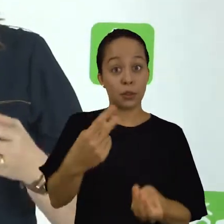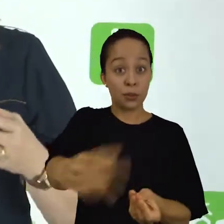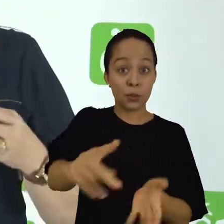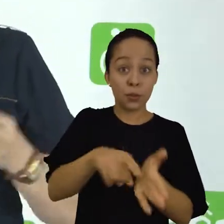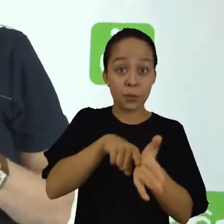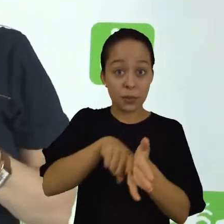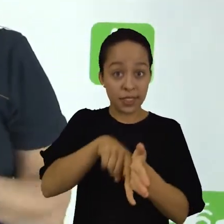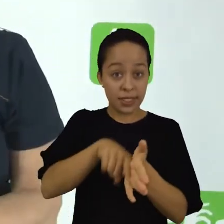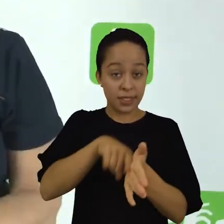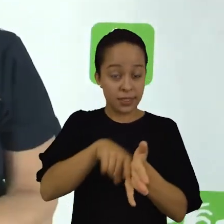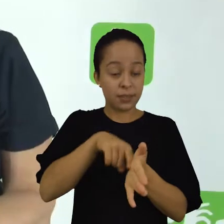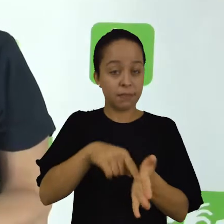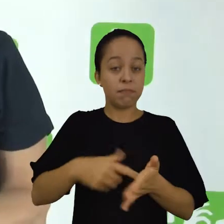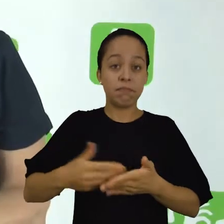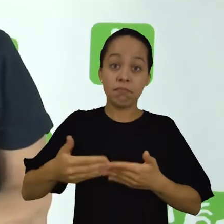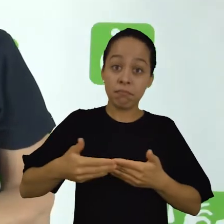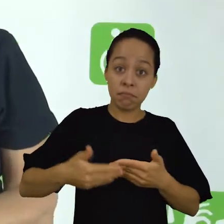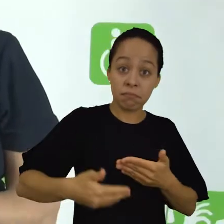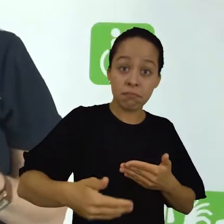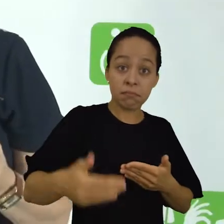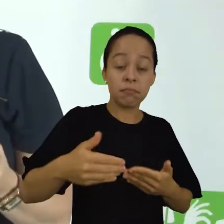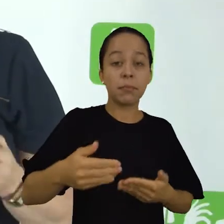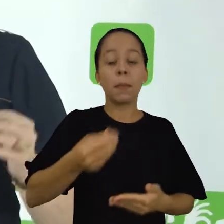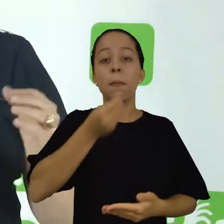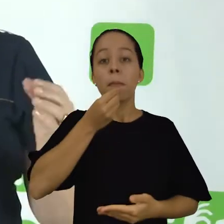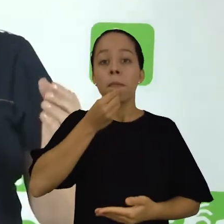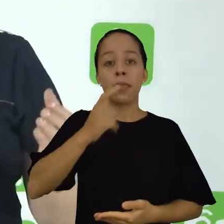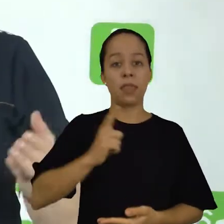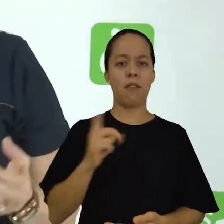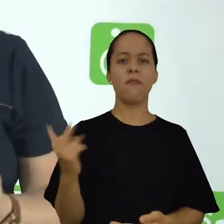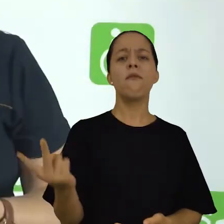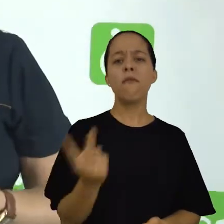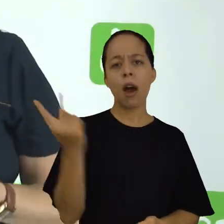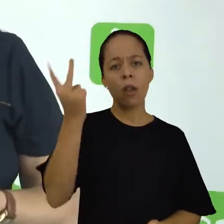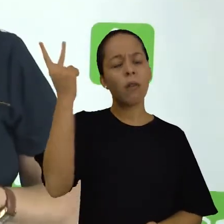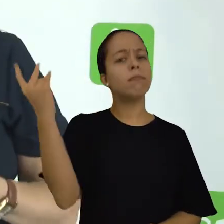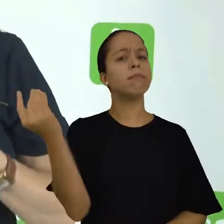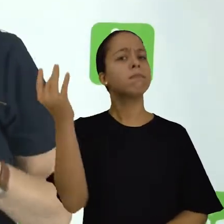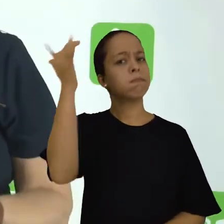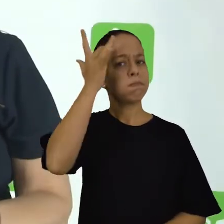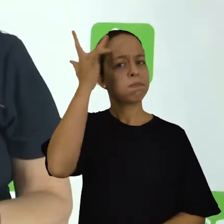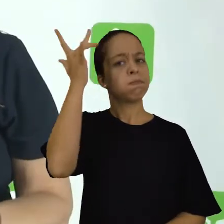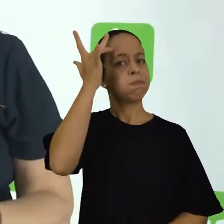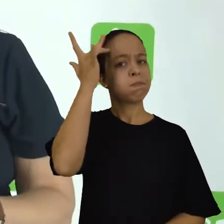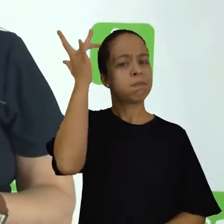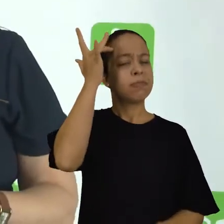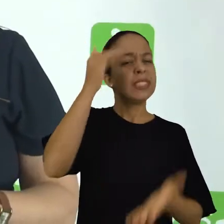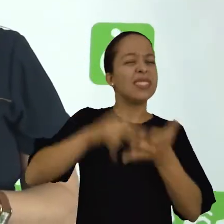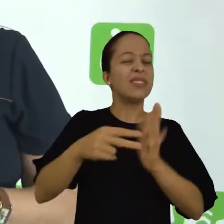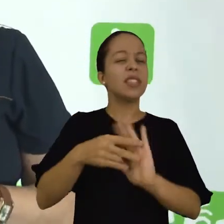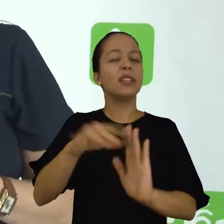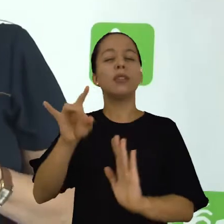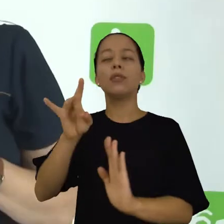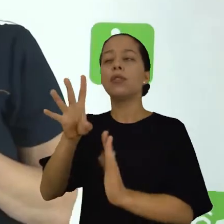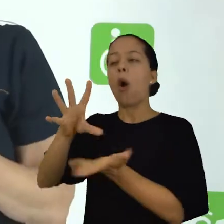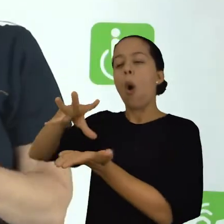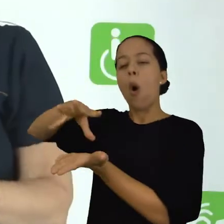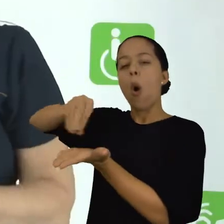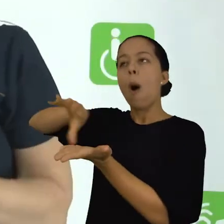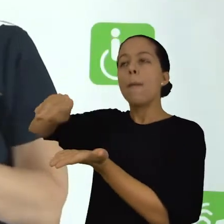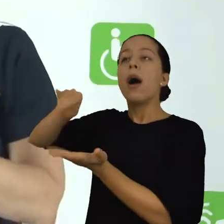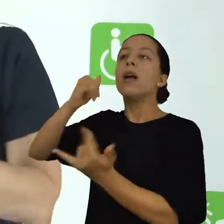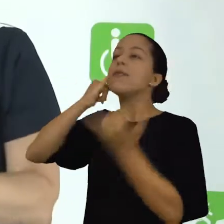que a sua pesquisa tenha credibilidade, e não seja uma